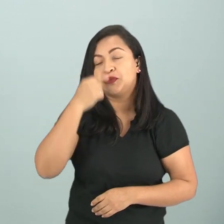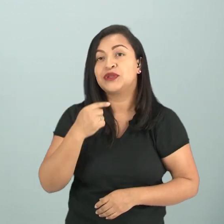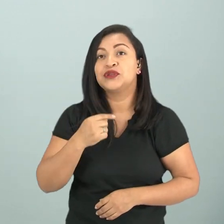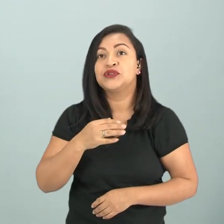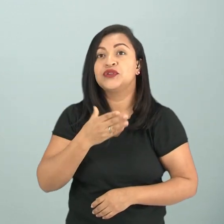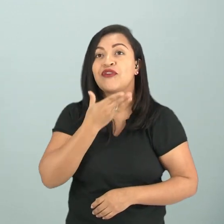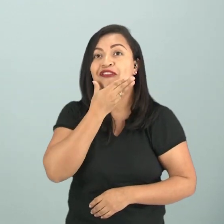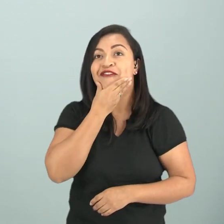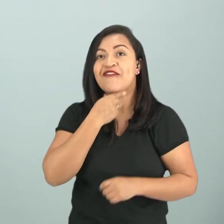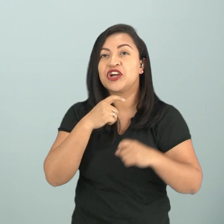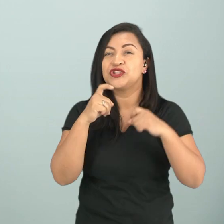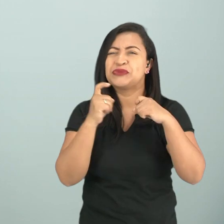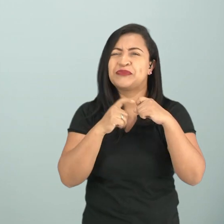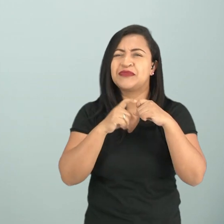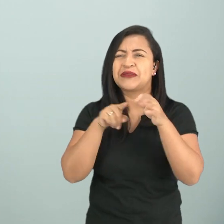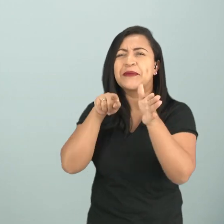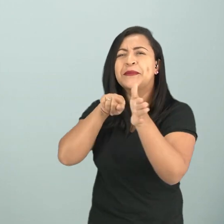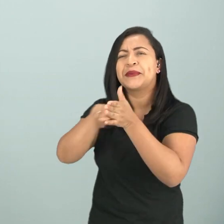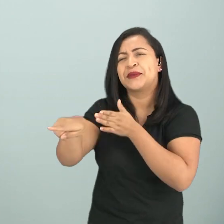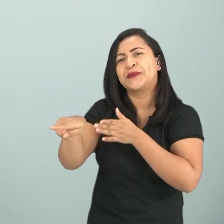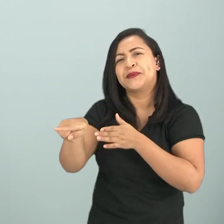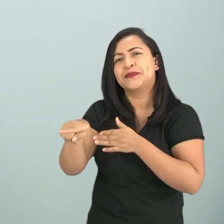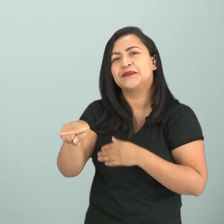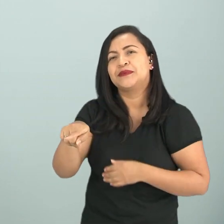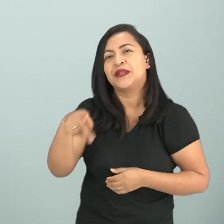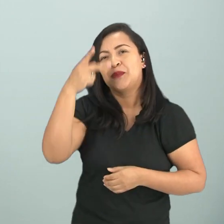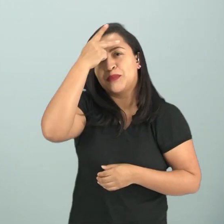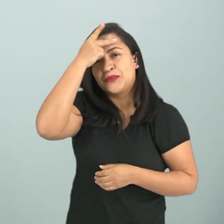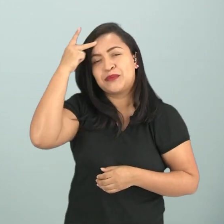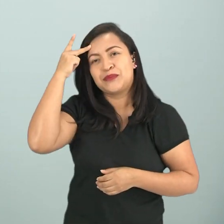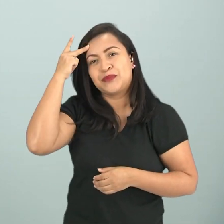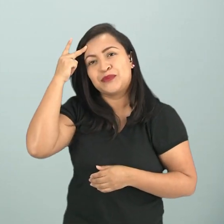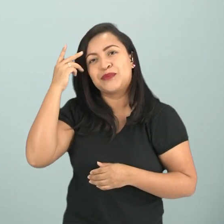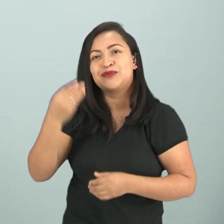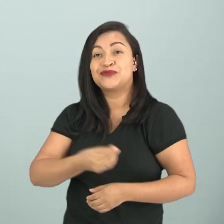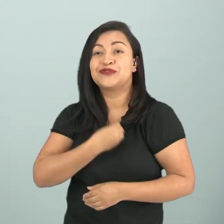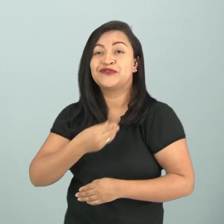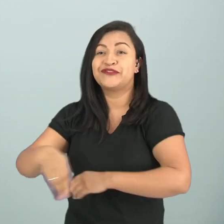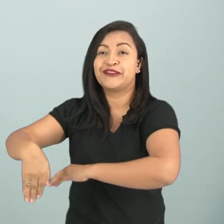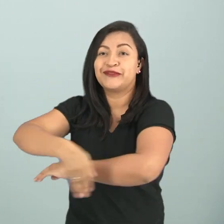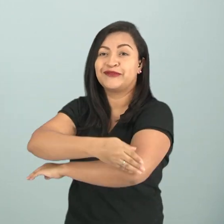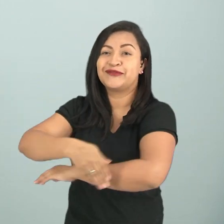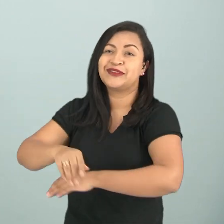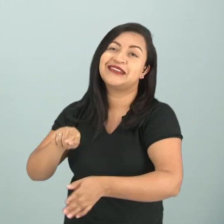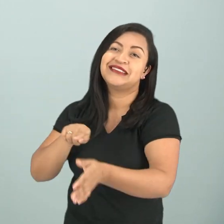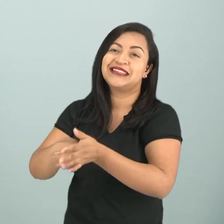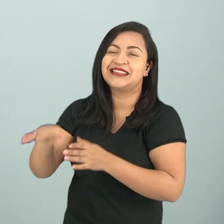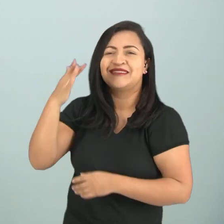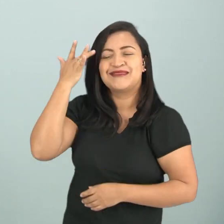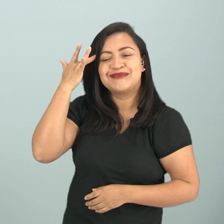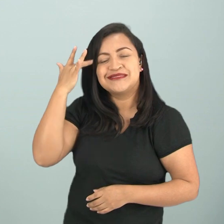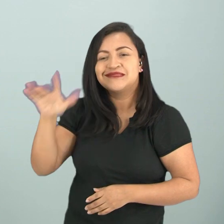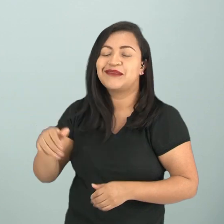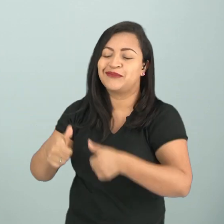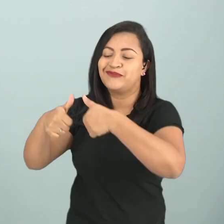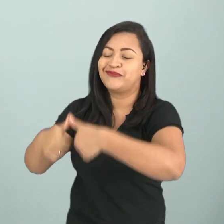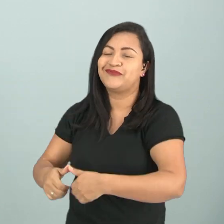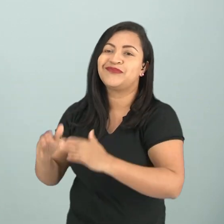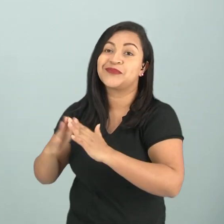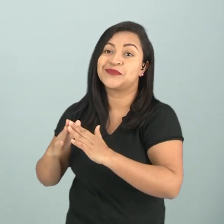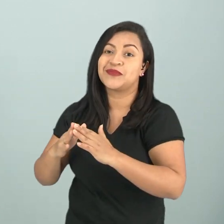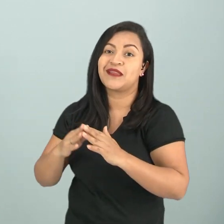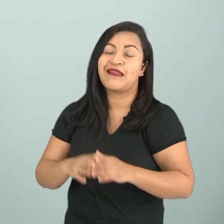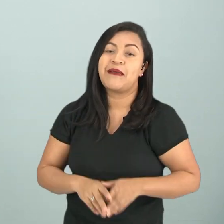médico perguntar para o morador de rua se ele não sabe que é para ficar em casa. E também traz a ironia. A palavra